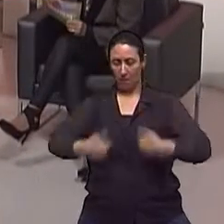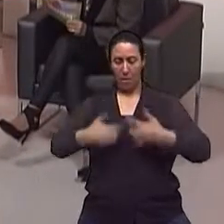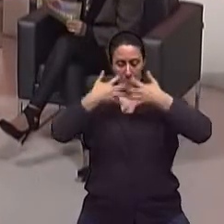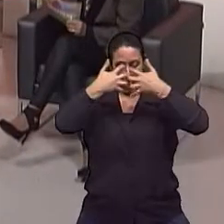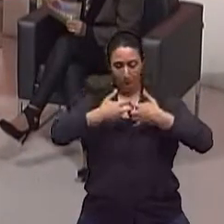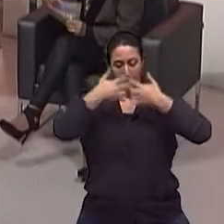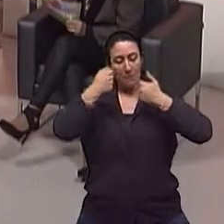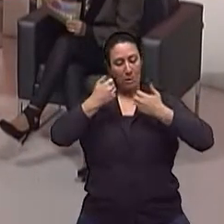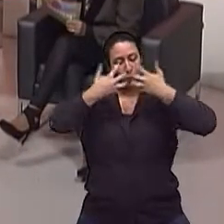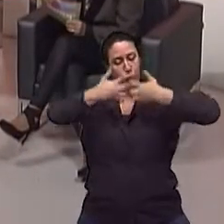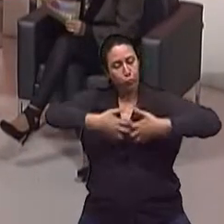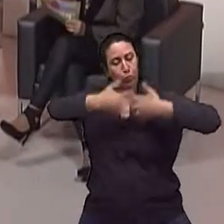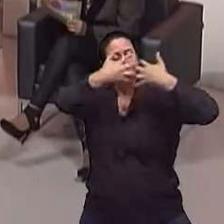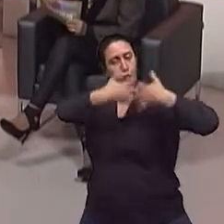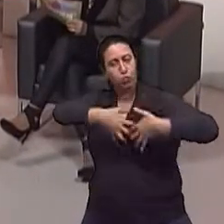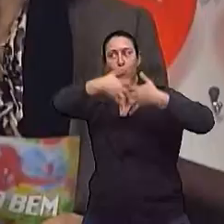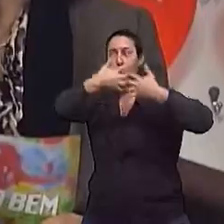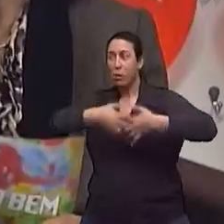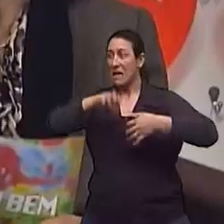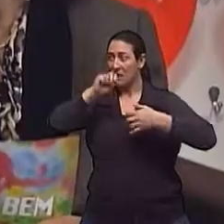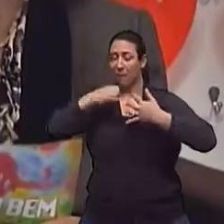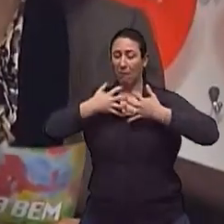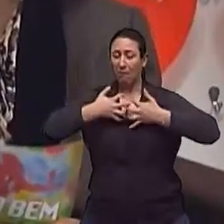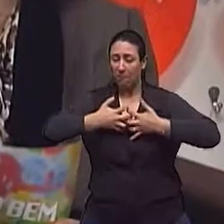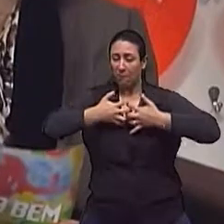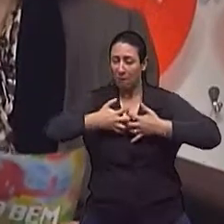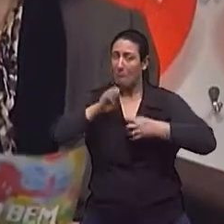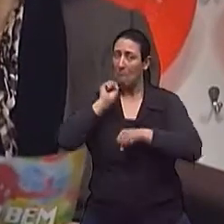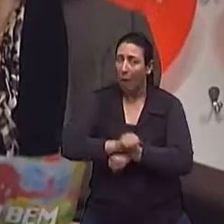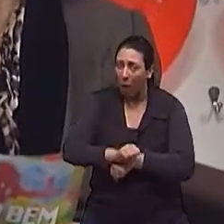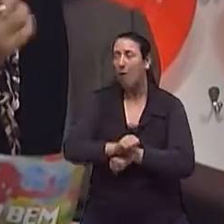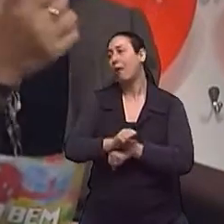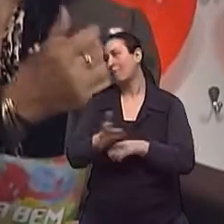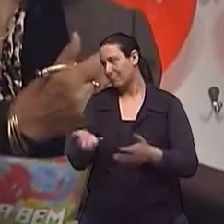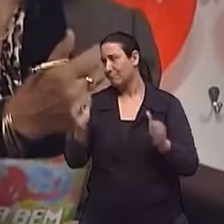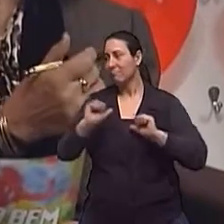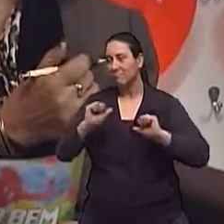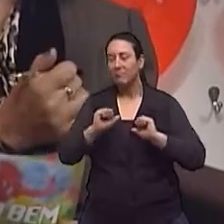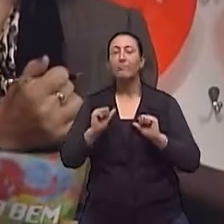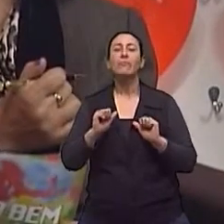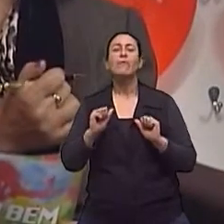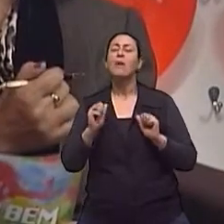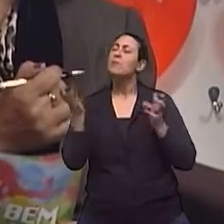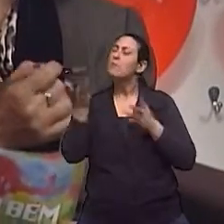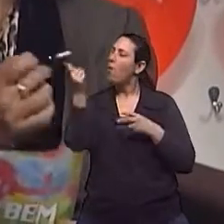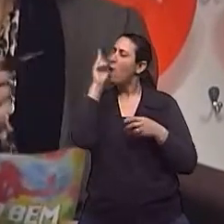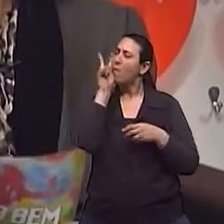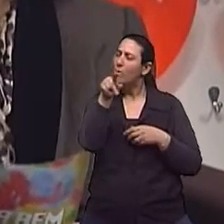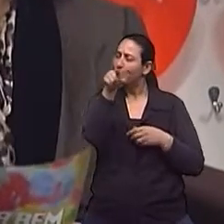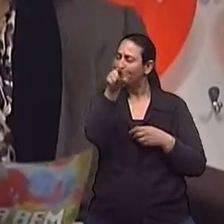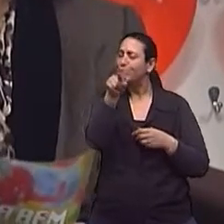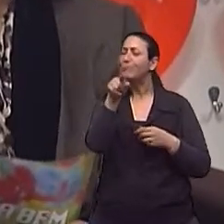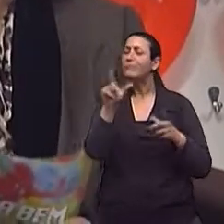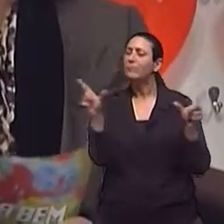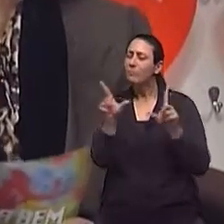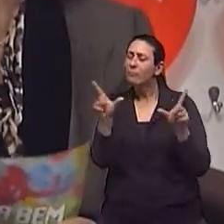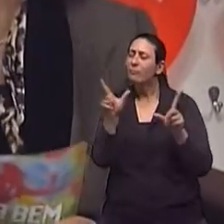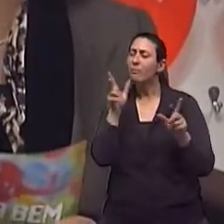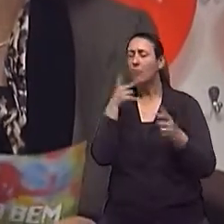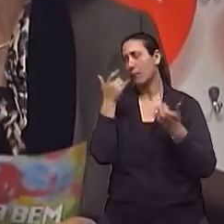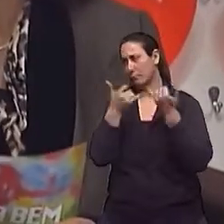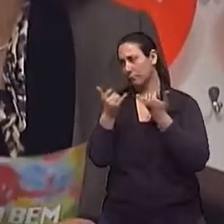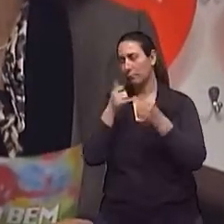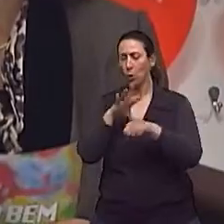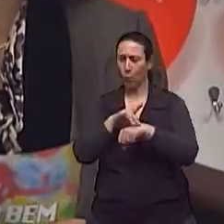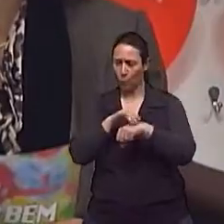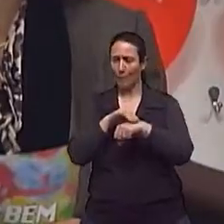Sim, sem dúvida. Então, sem movimento, para. Bom, mas no caso do vídeo que nós vimos, uma doença